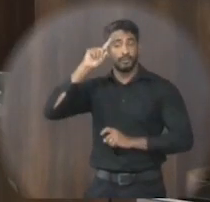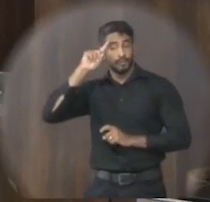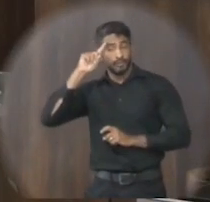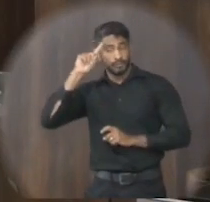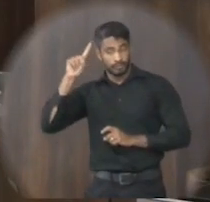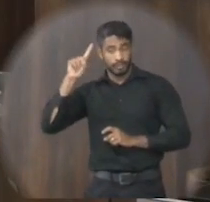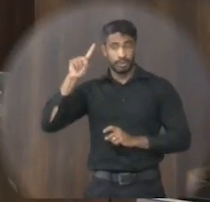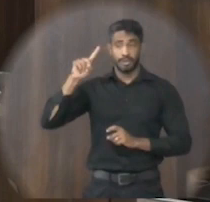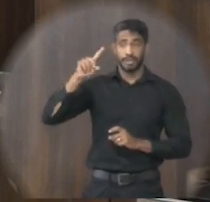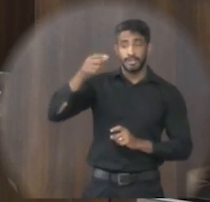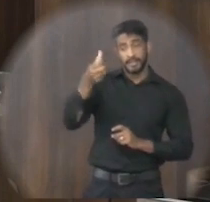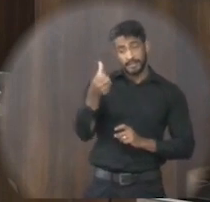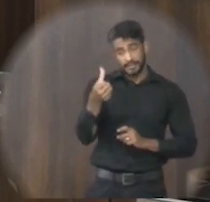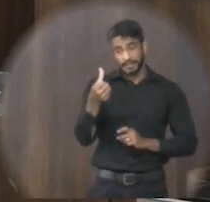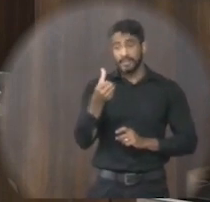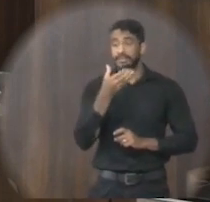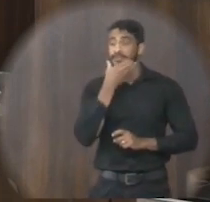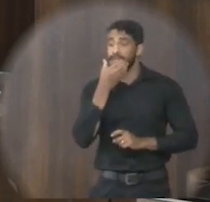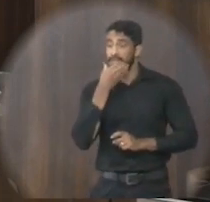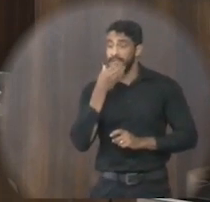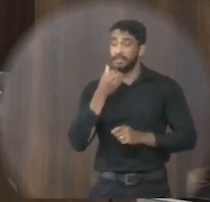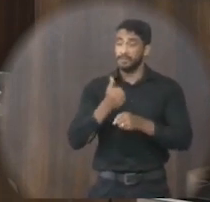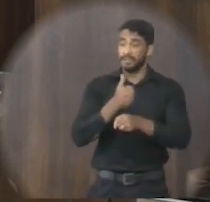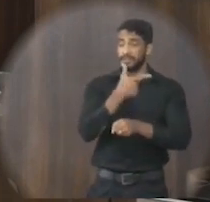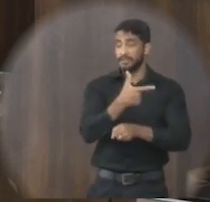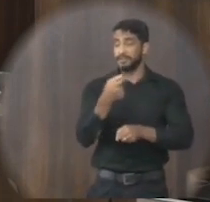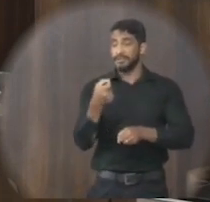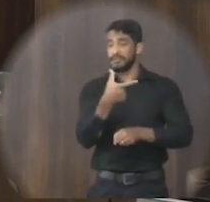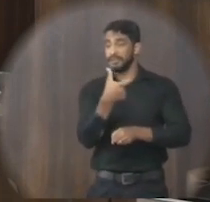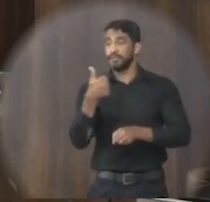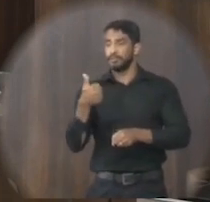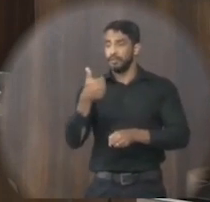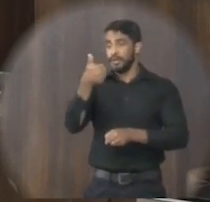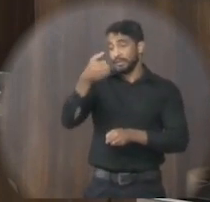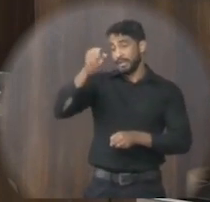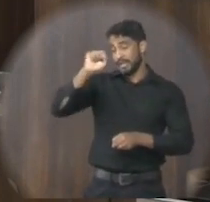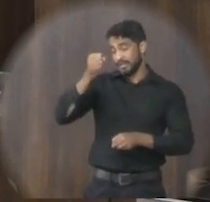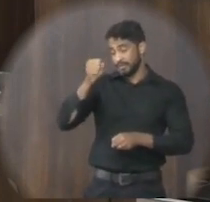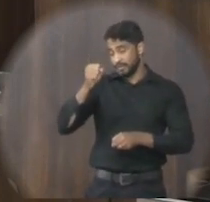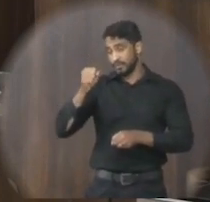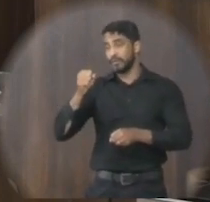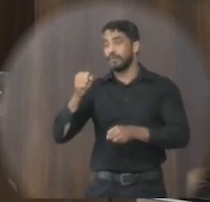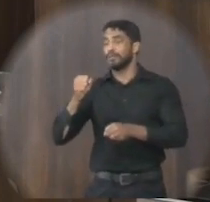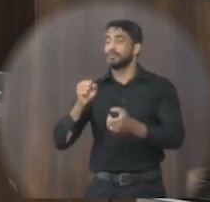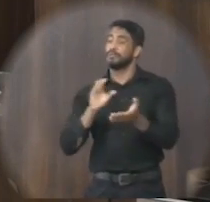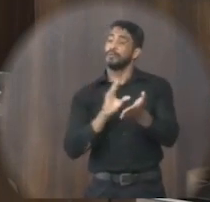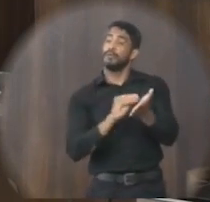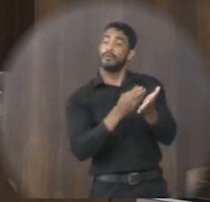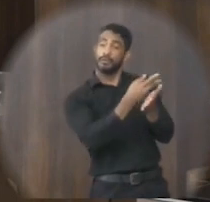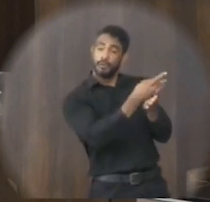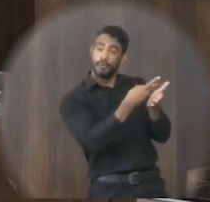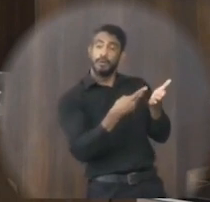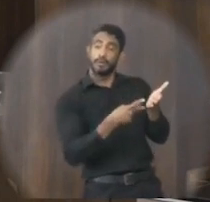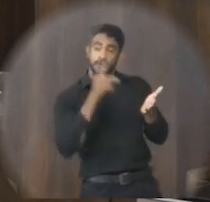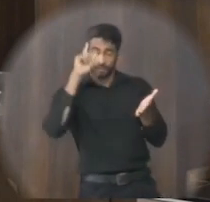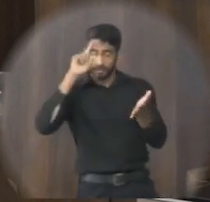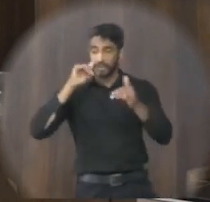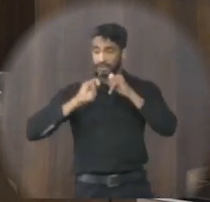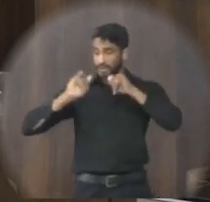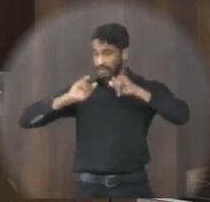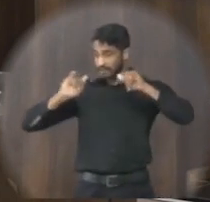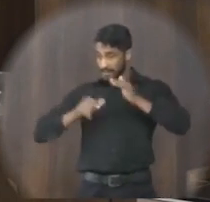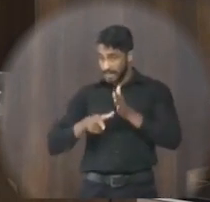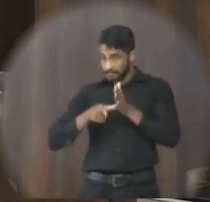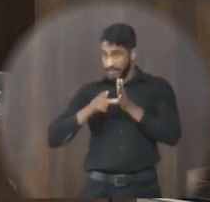Acontecer no dia 6 de dezembro de 2021 Às 18h Com pauta do dia A ser anunciada posteriormente